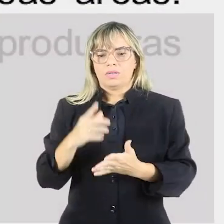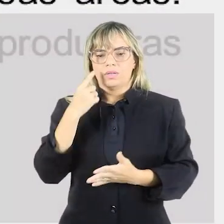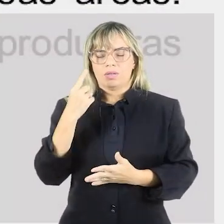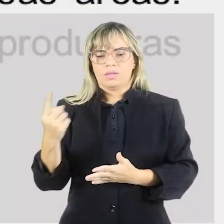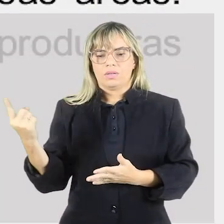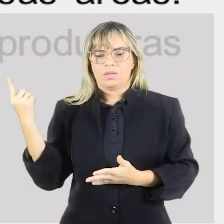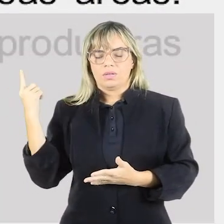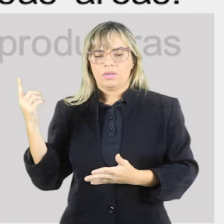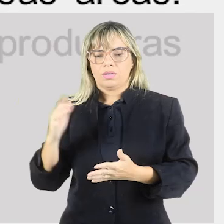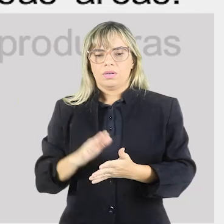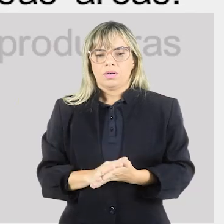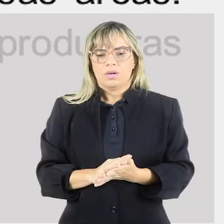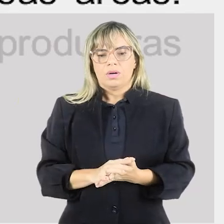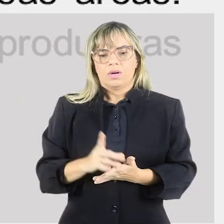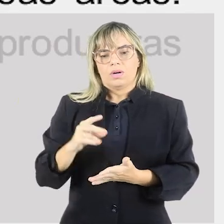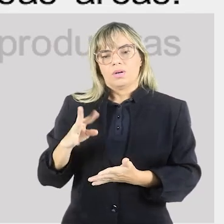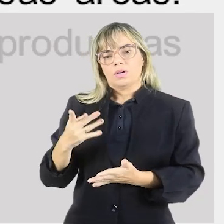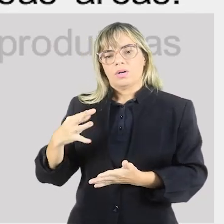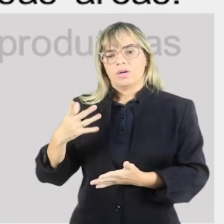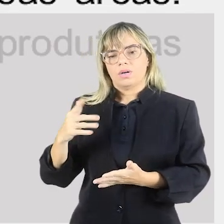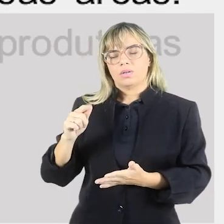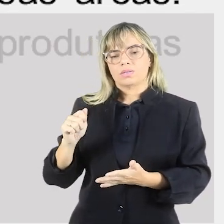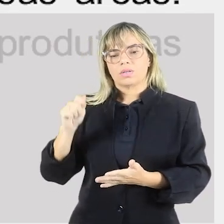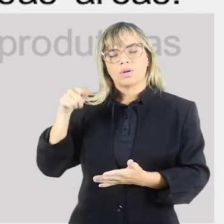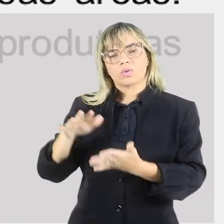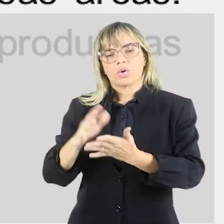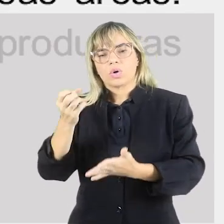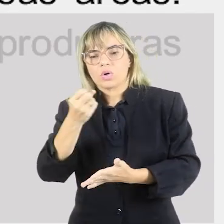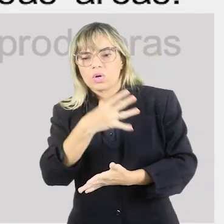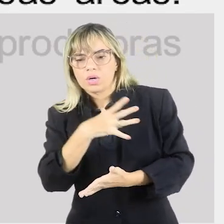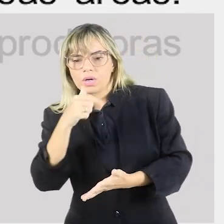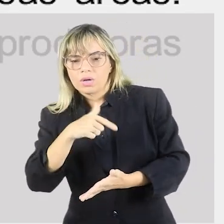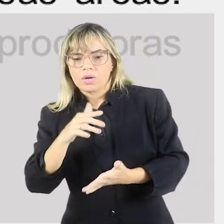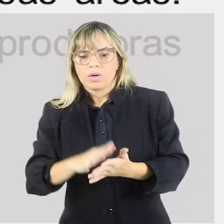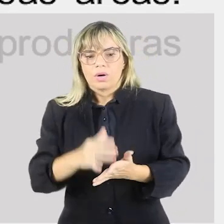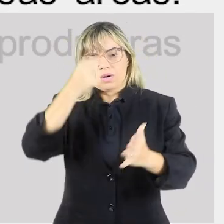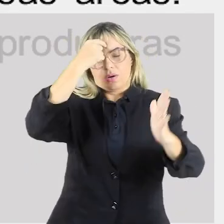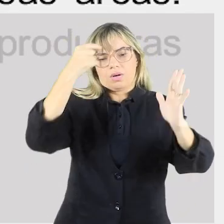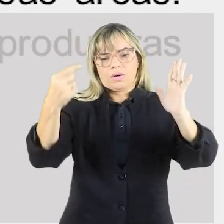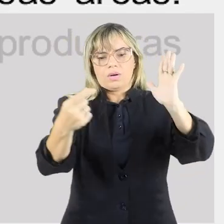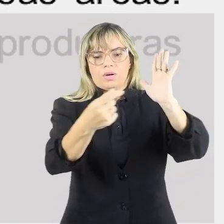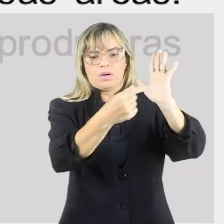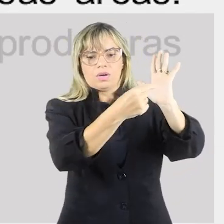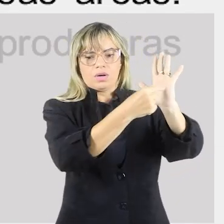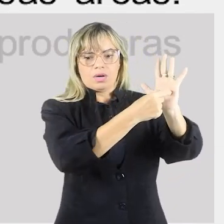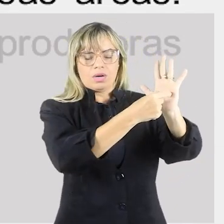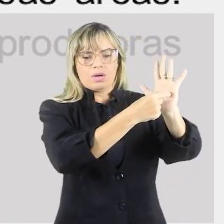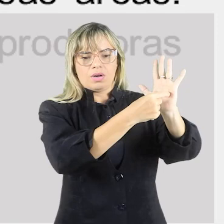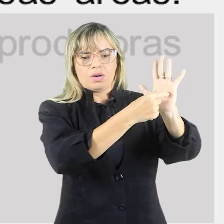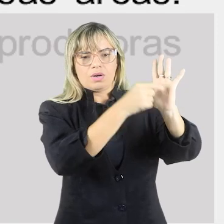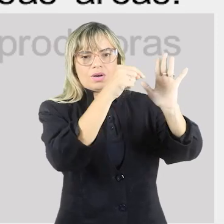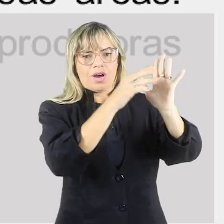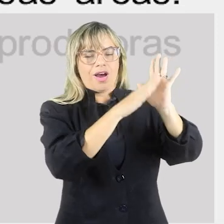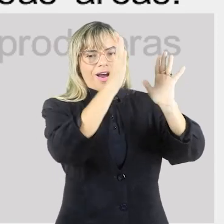dublagem é um novo campo a ser explorado pela inteligência artificial. Alexia!